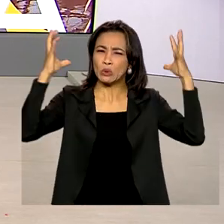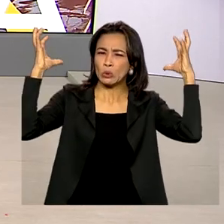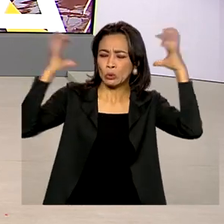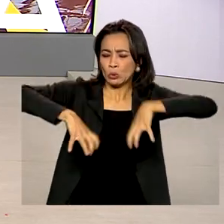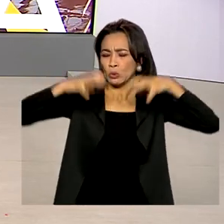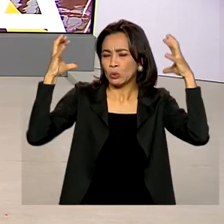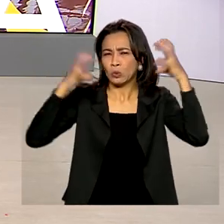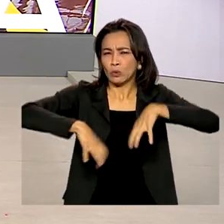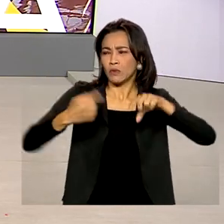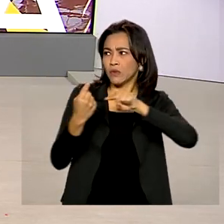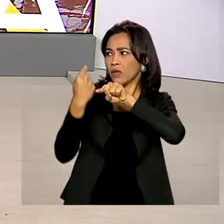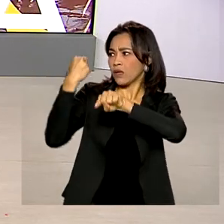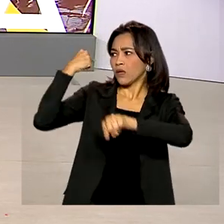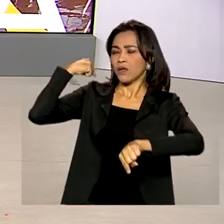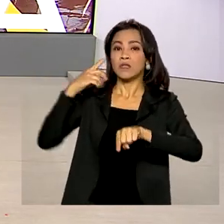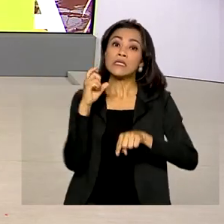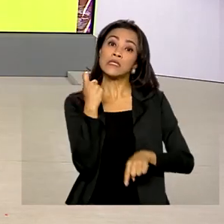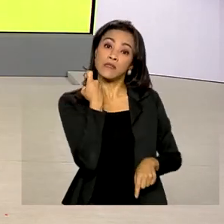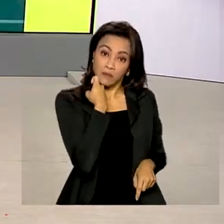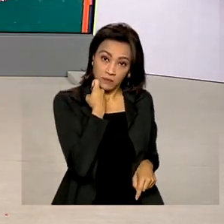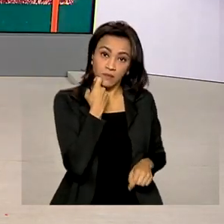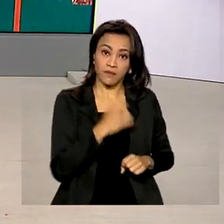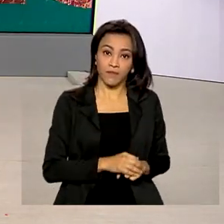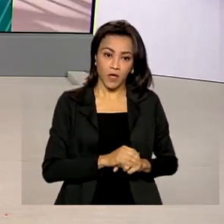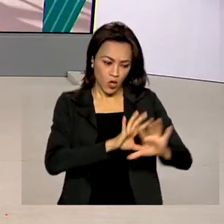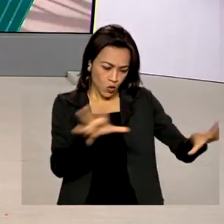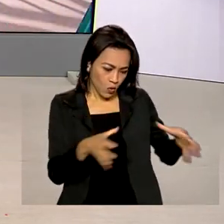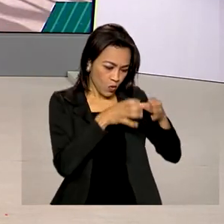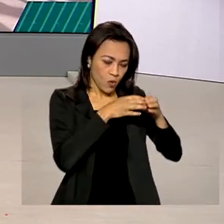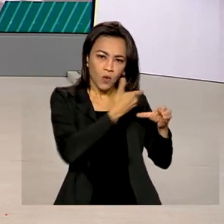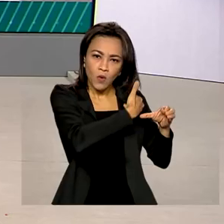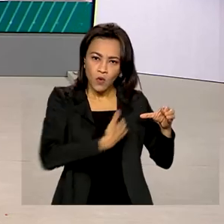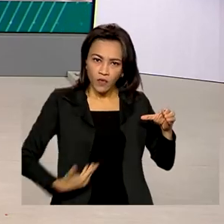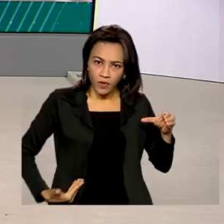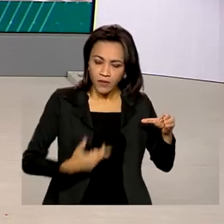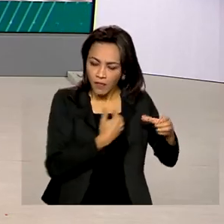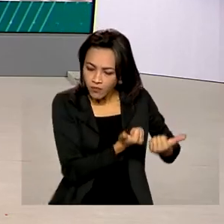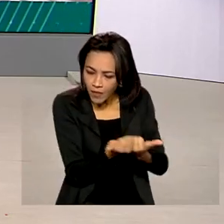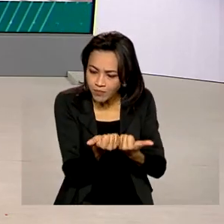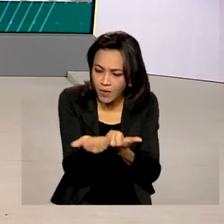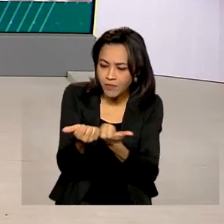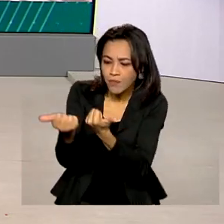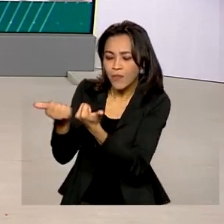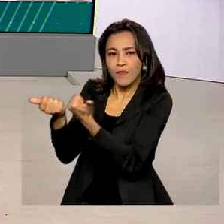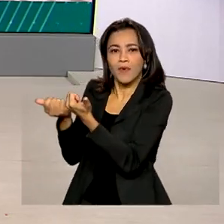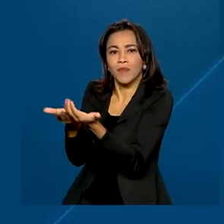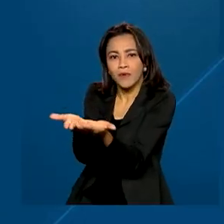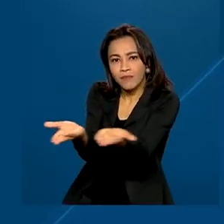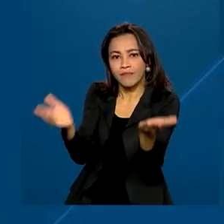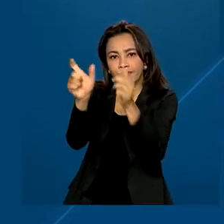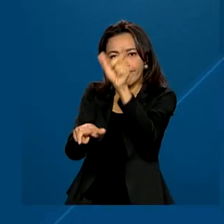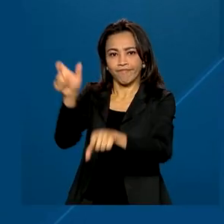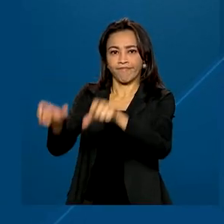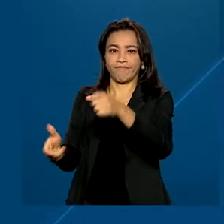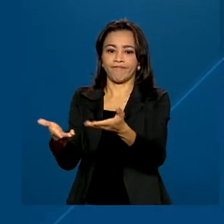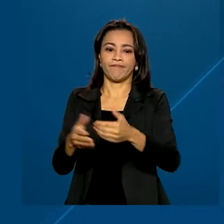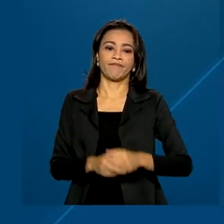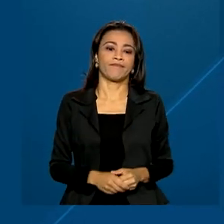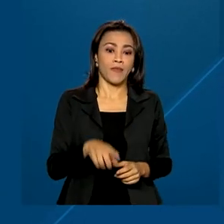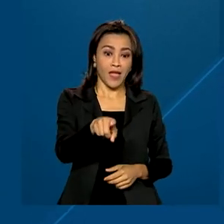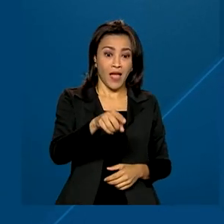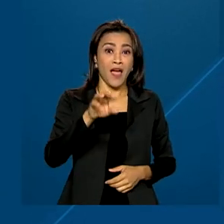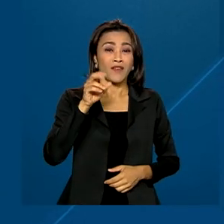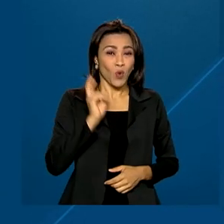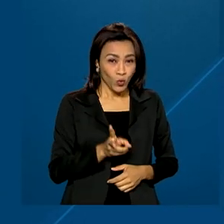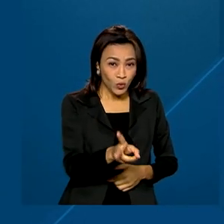chuvas desde a última sexta-feira. Equipes do governo prestam assistência humanitária. Os temporais